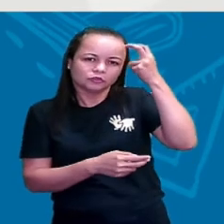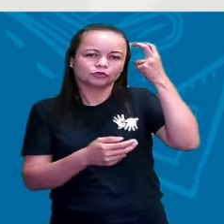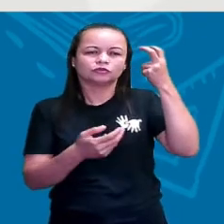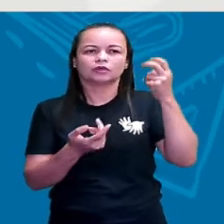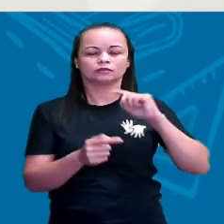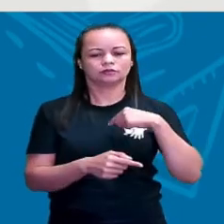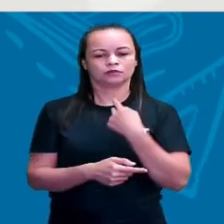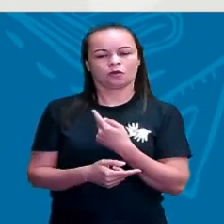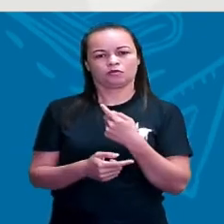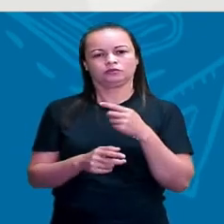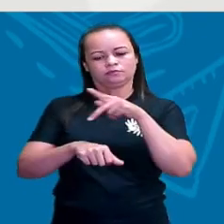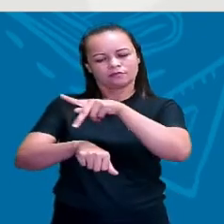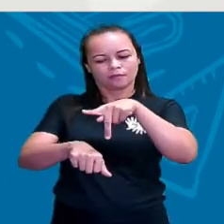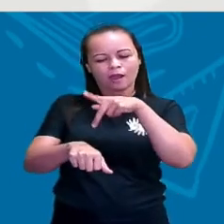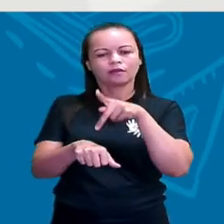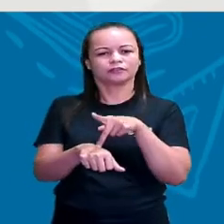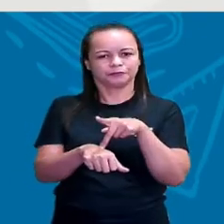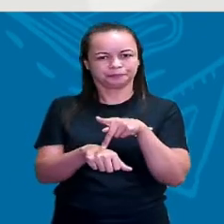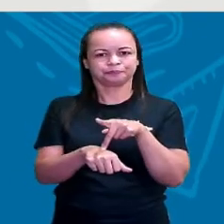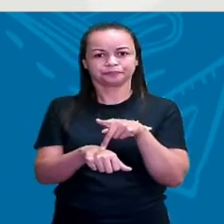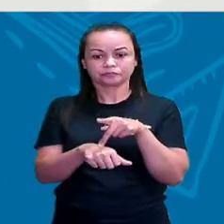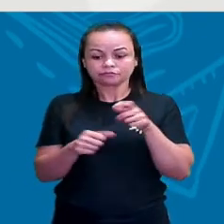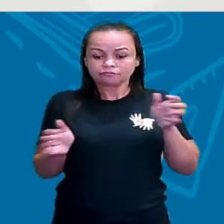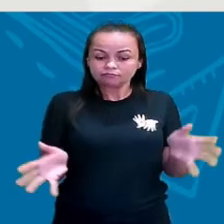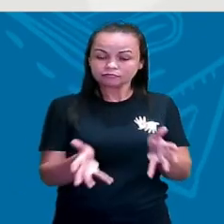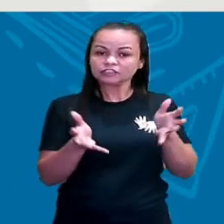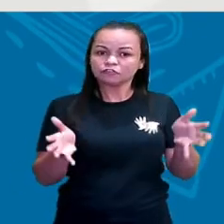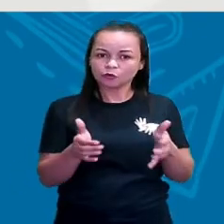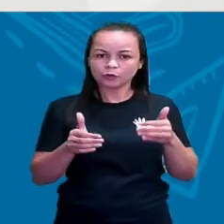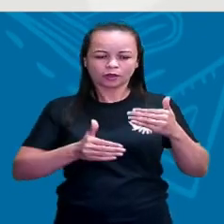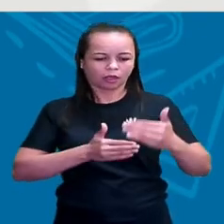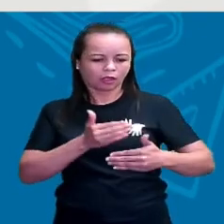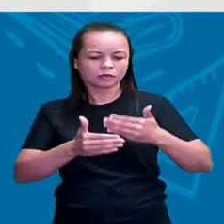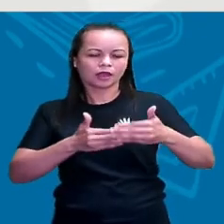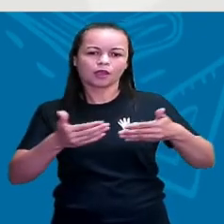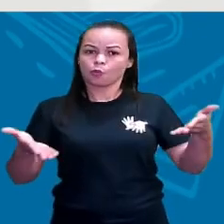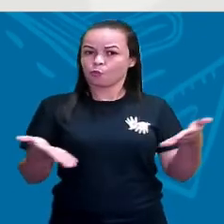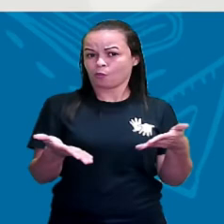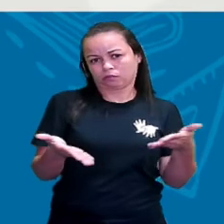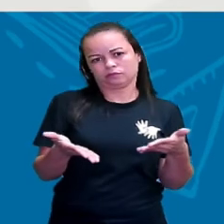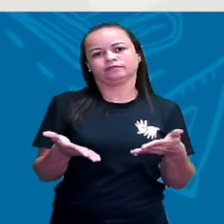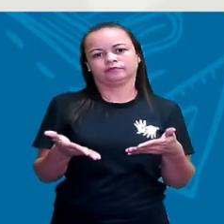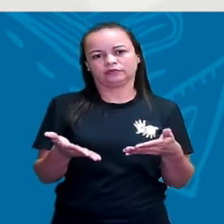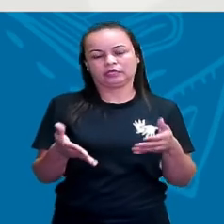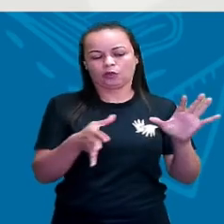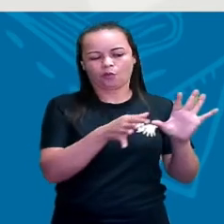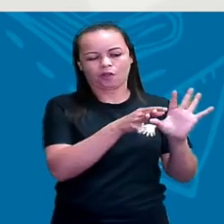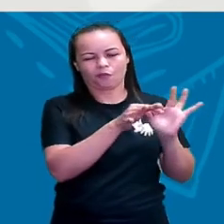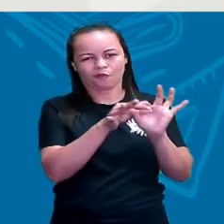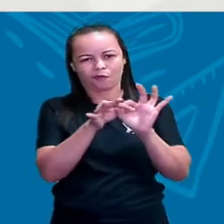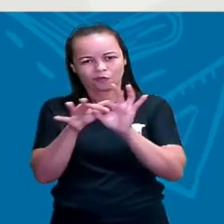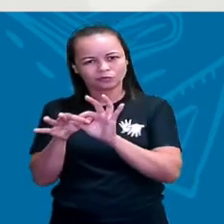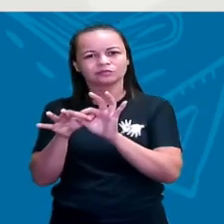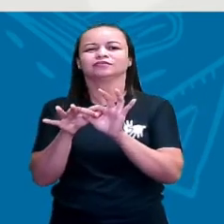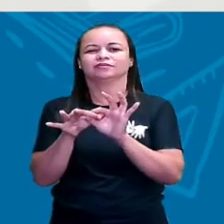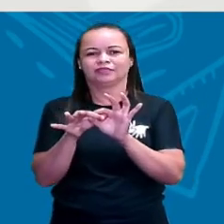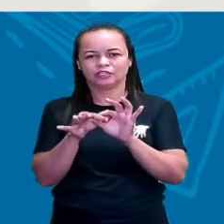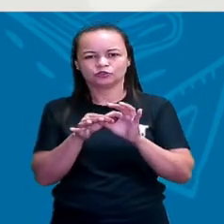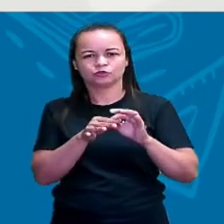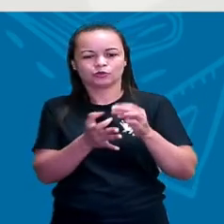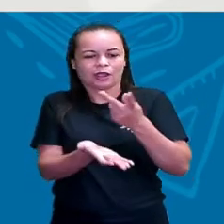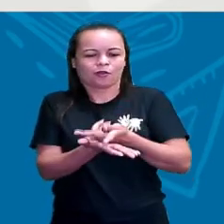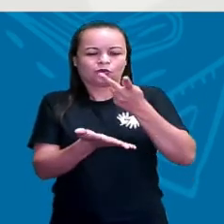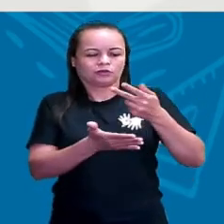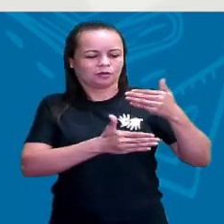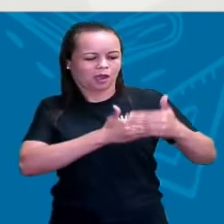país. Isso influencia até os dias de hoje. Então, isso é um contexto. Não só simplesmente a gente dizer que aconteceu no